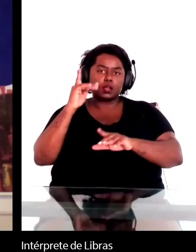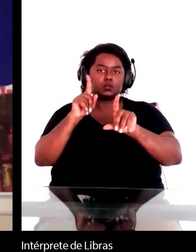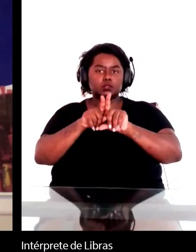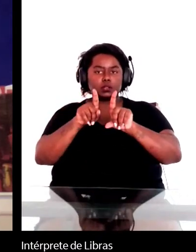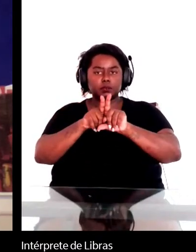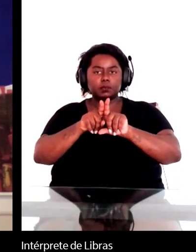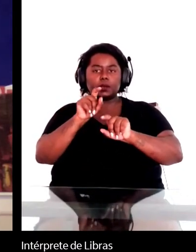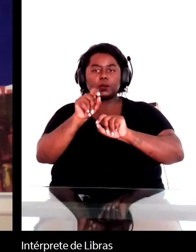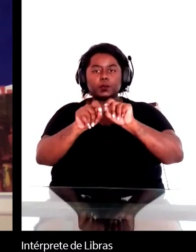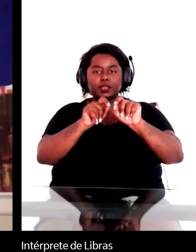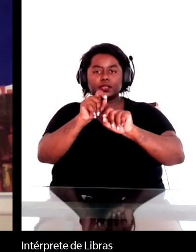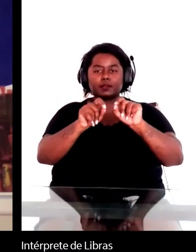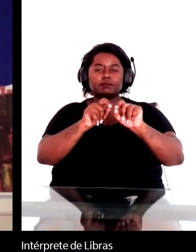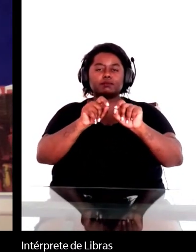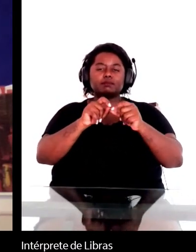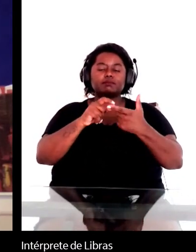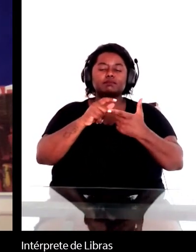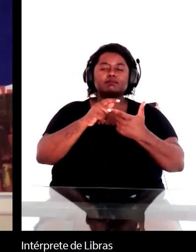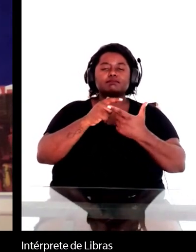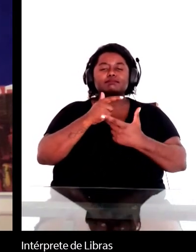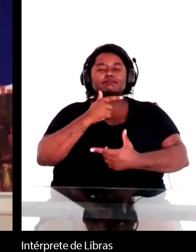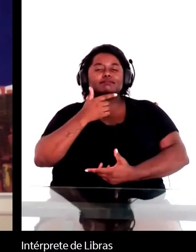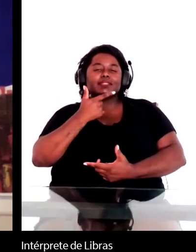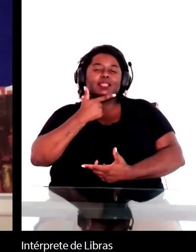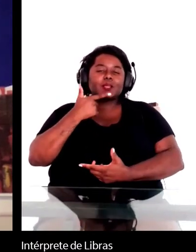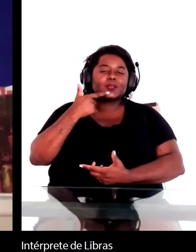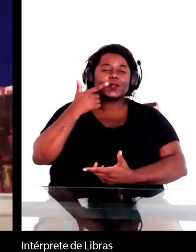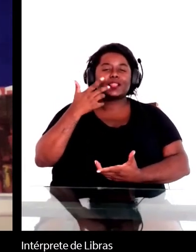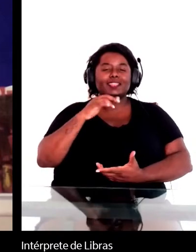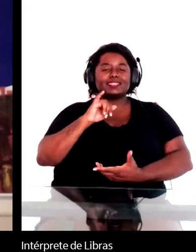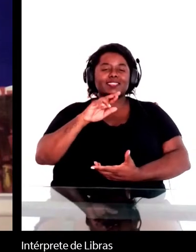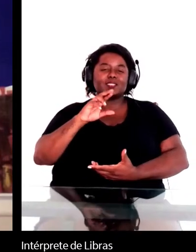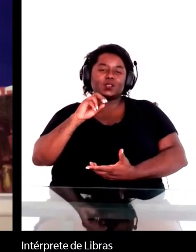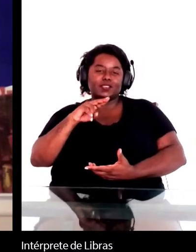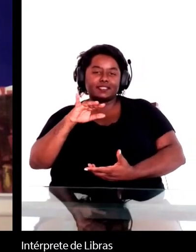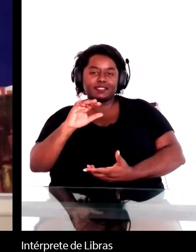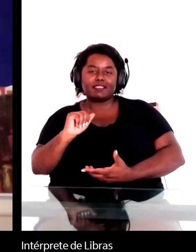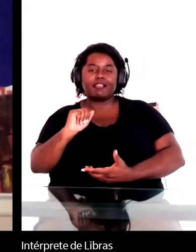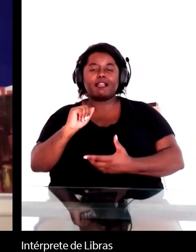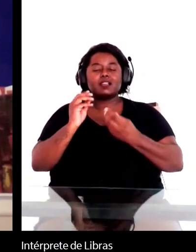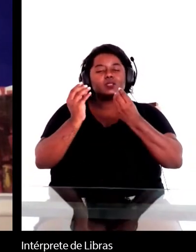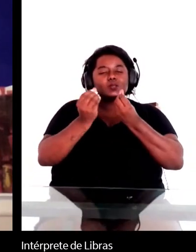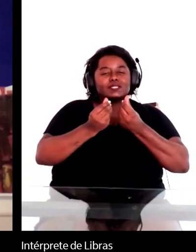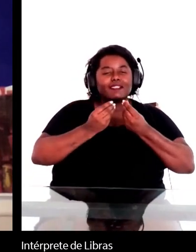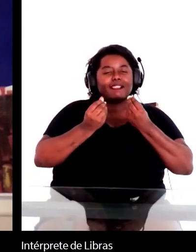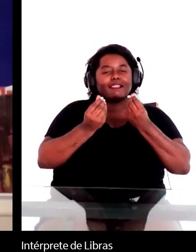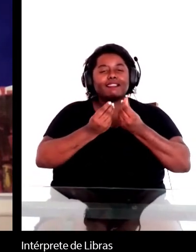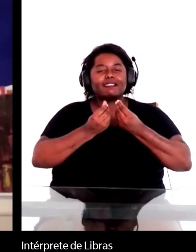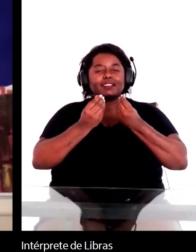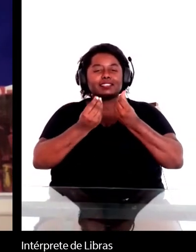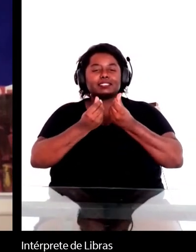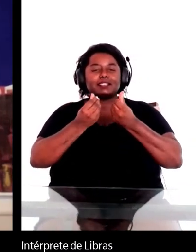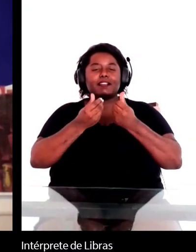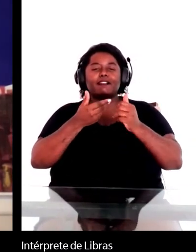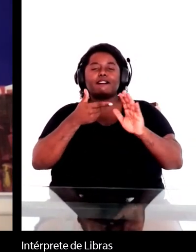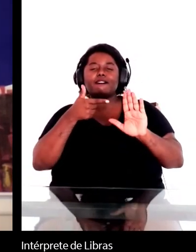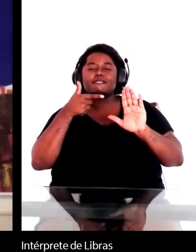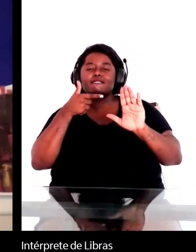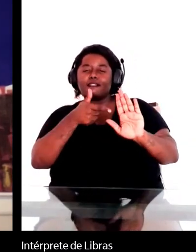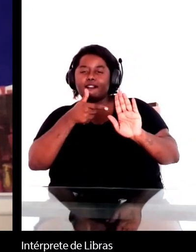a sutileza na estrutura narrativa, na construção das personagens no seu contexto sociocultural,